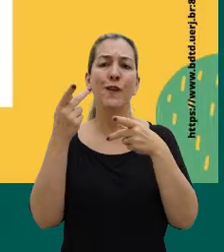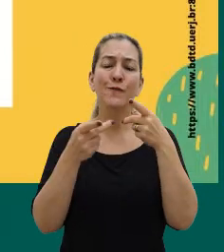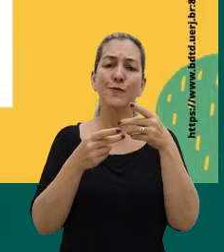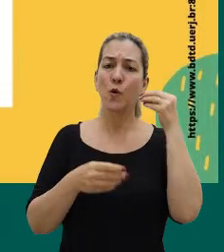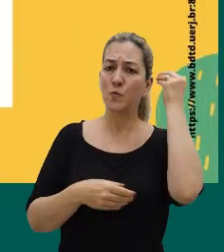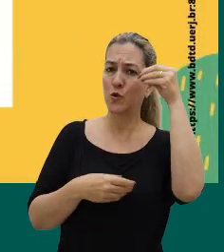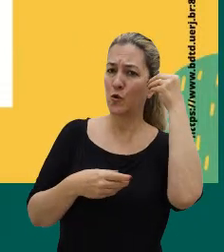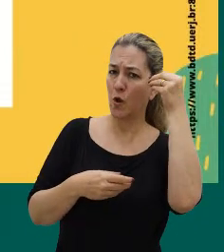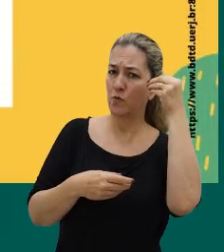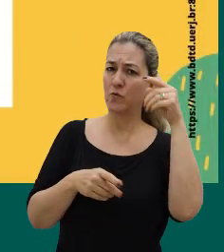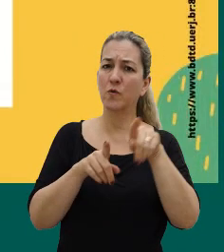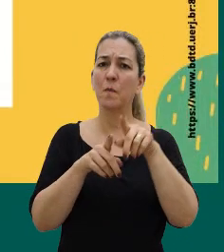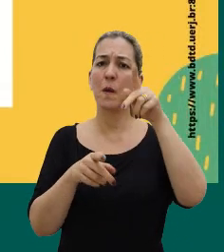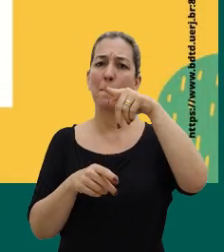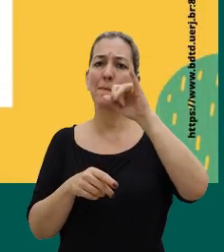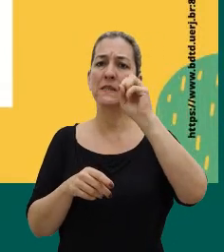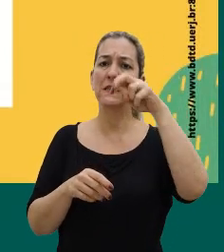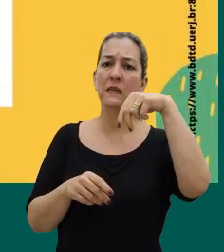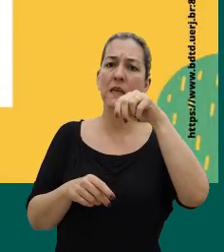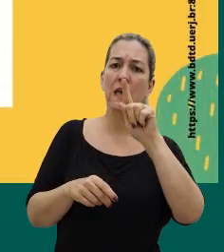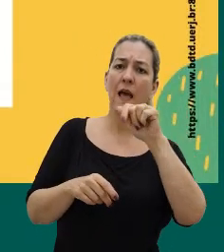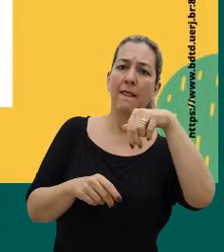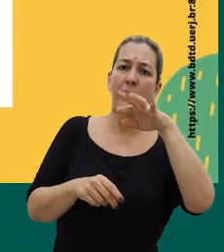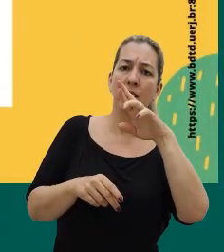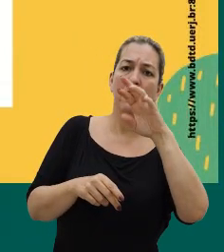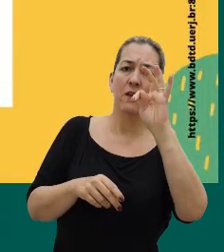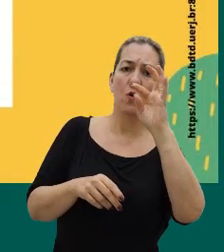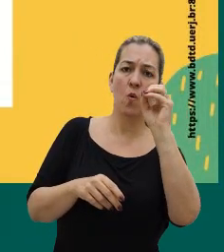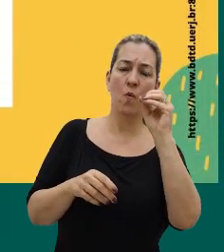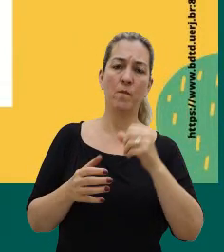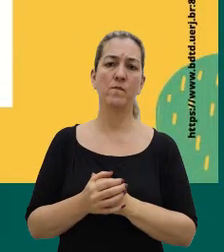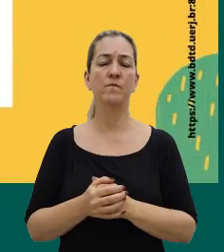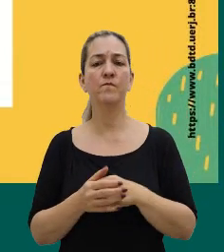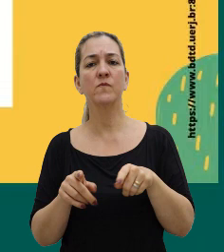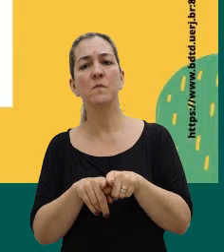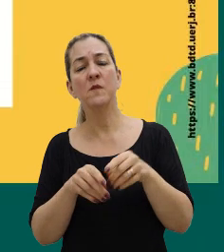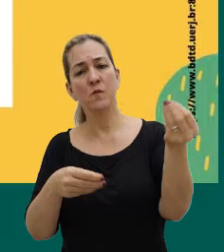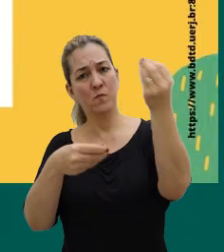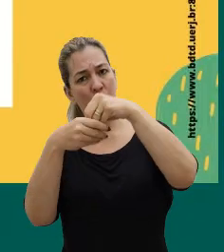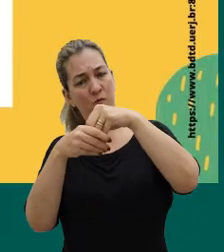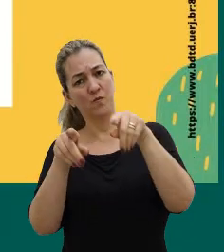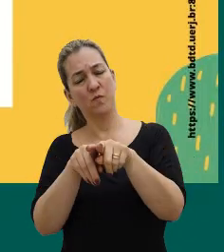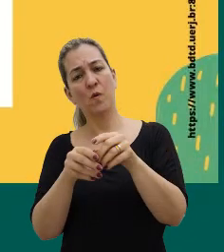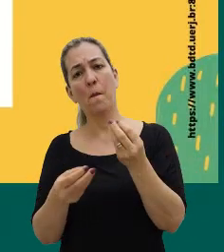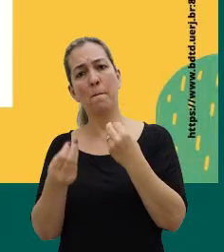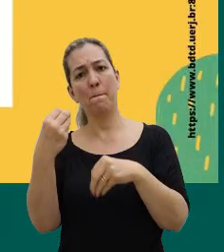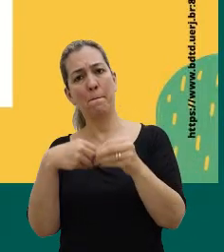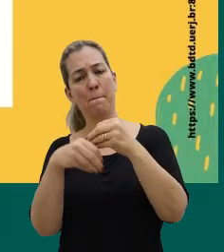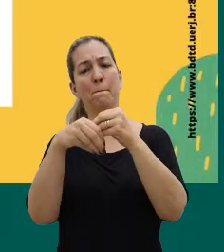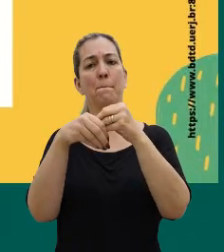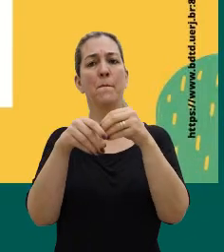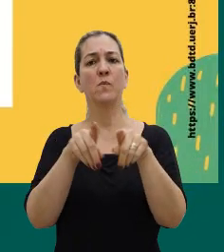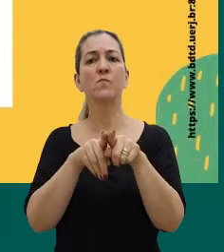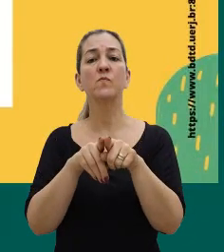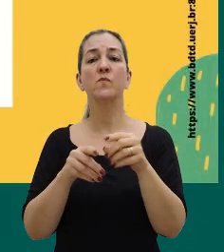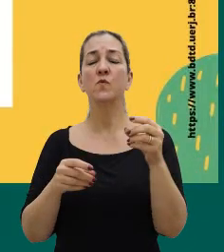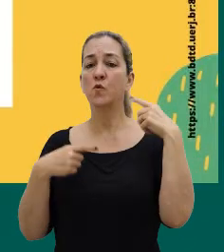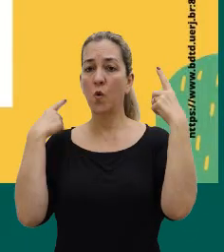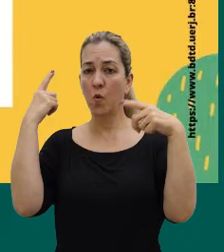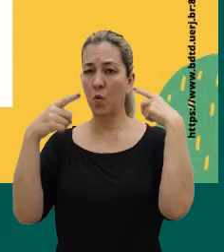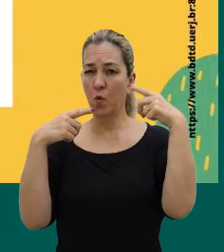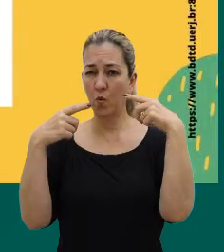psiquiátrico e psicológico. Então, é necessário a gente ir introduzindo essa noção de loucura com toda essa